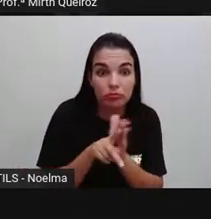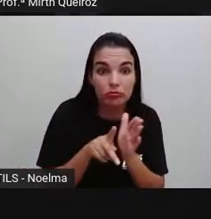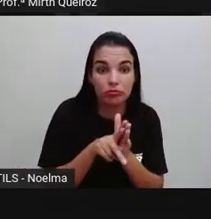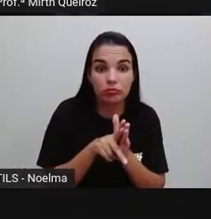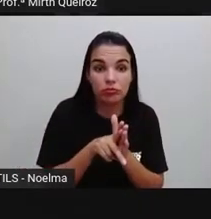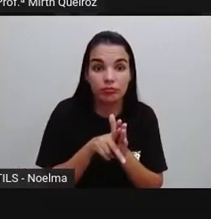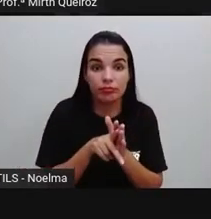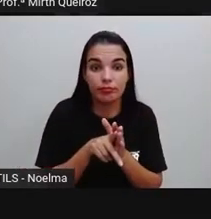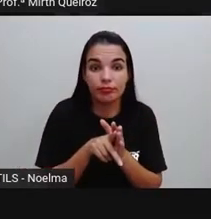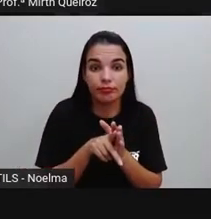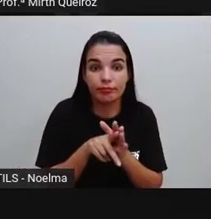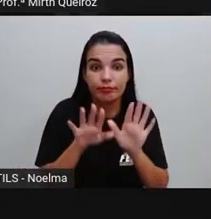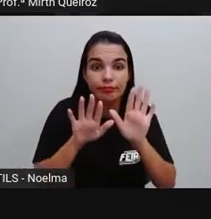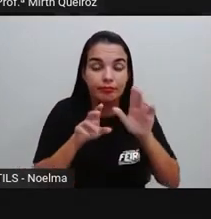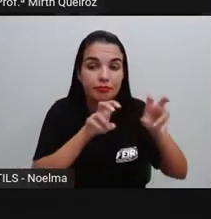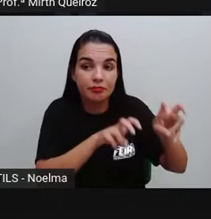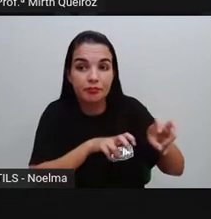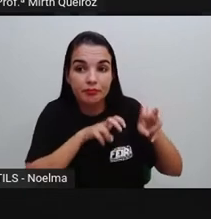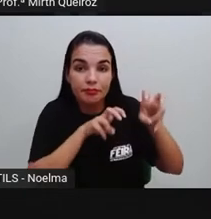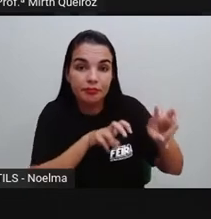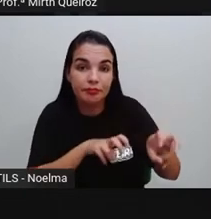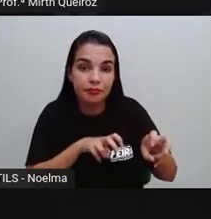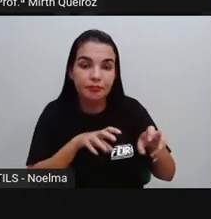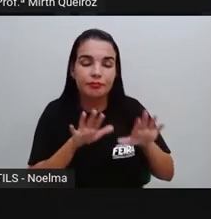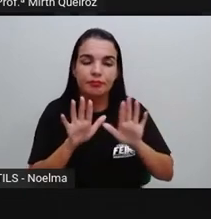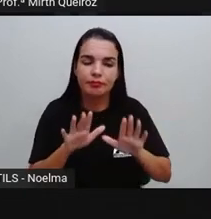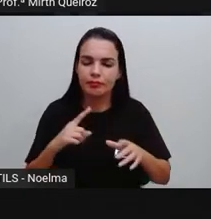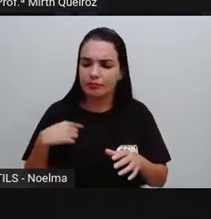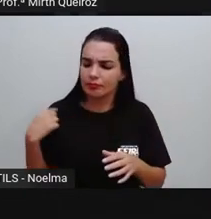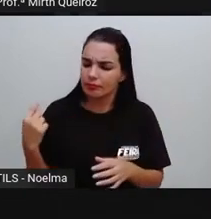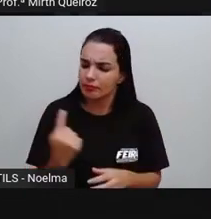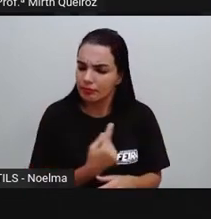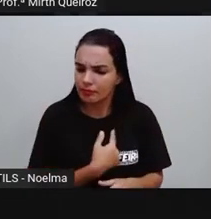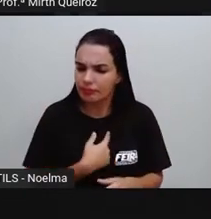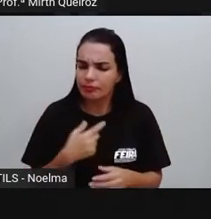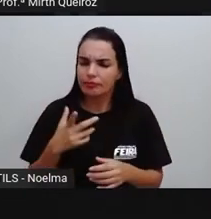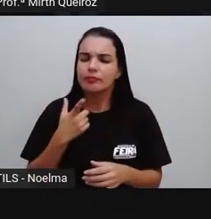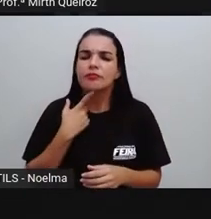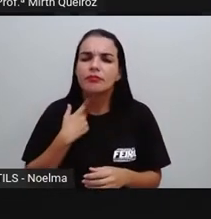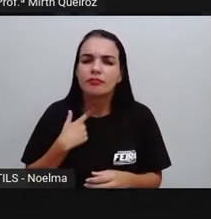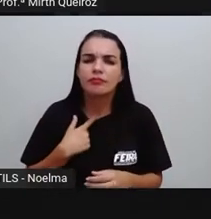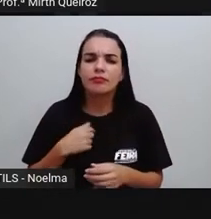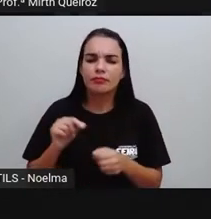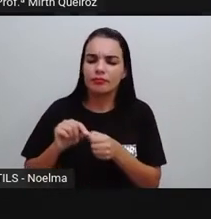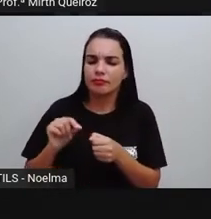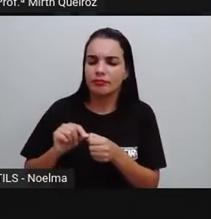existe no mundo é a gente trabalhar para a gente mesmo e fazer o que a gente gosta.